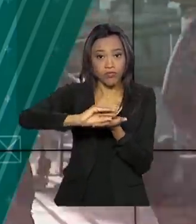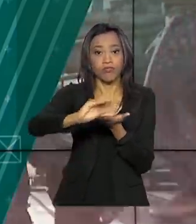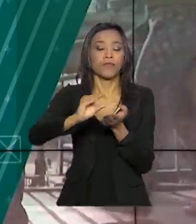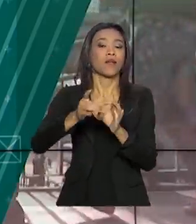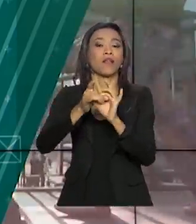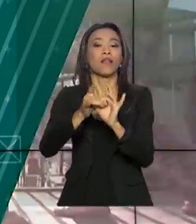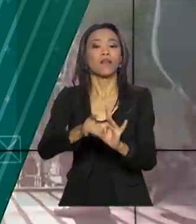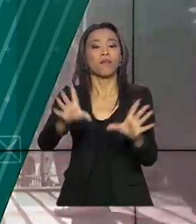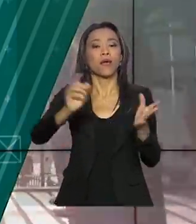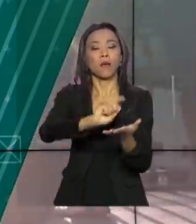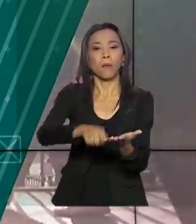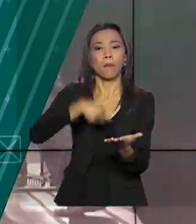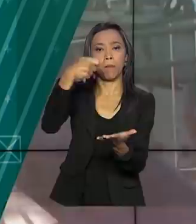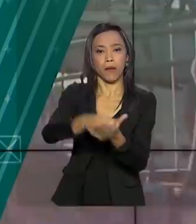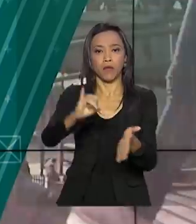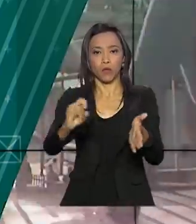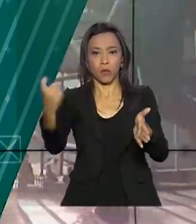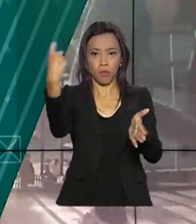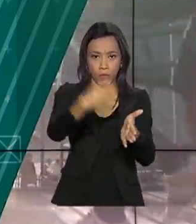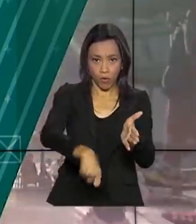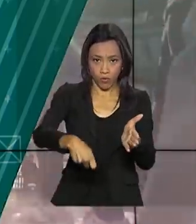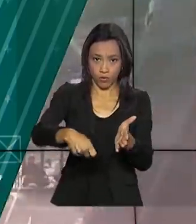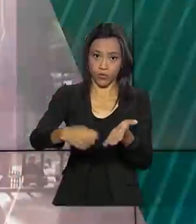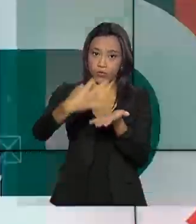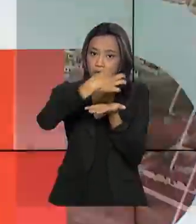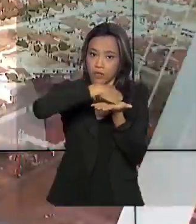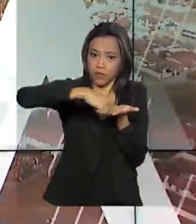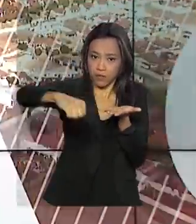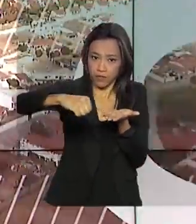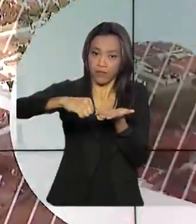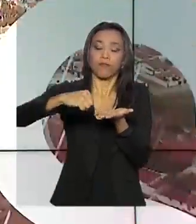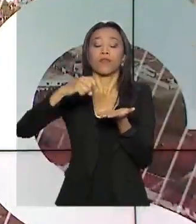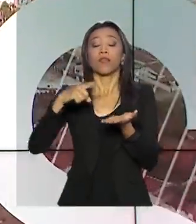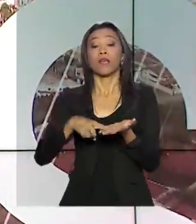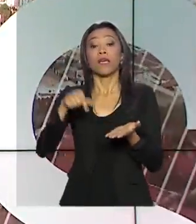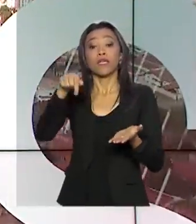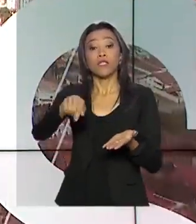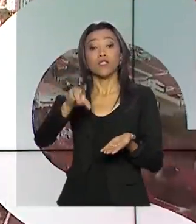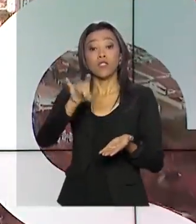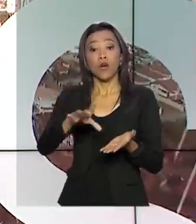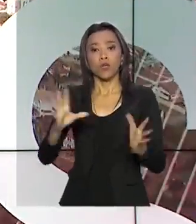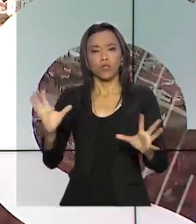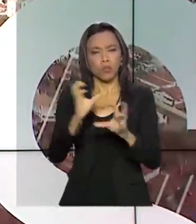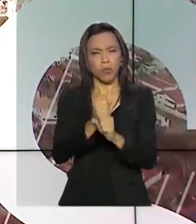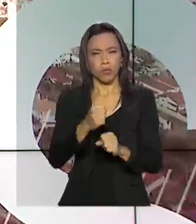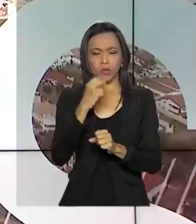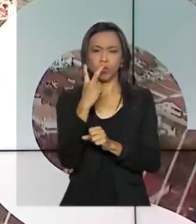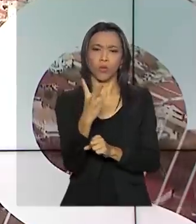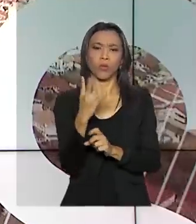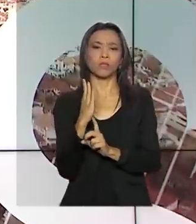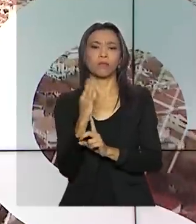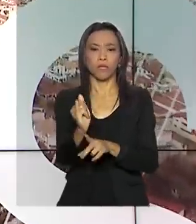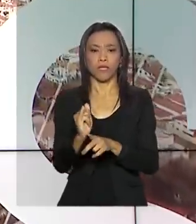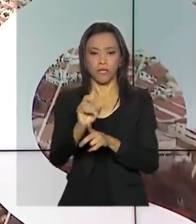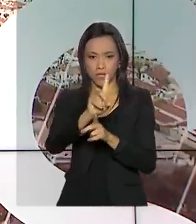restituição do Imposto de Renda Pessoa Física. O crédito bancário soma R$,1 bilhões